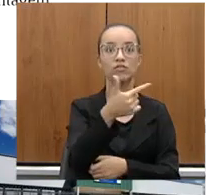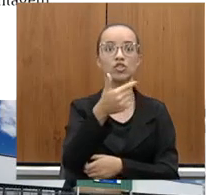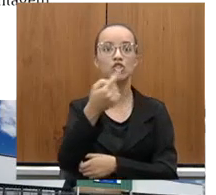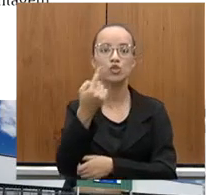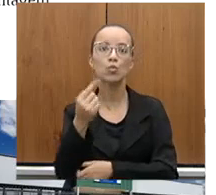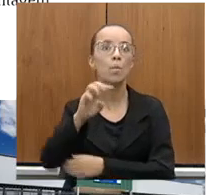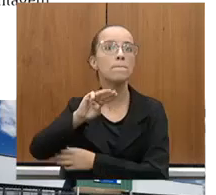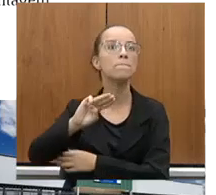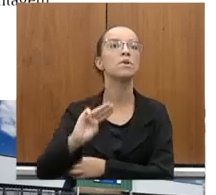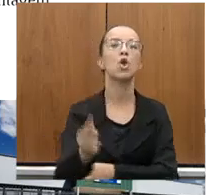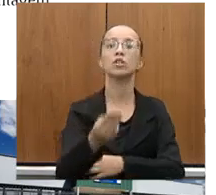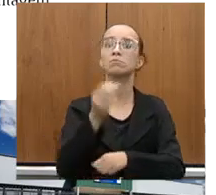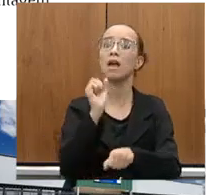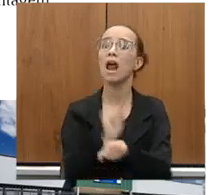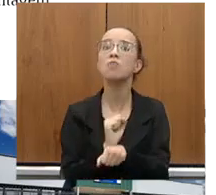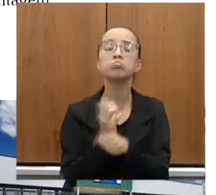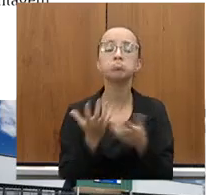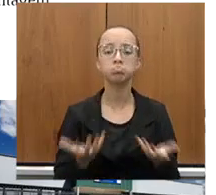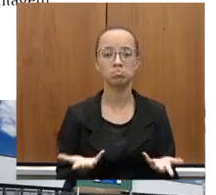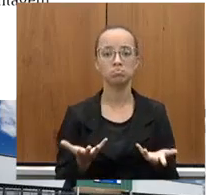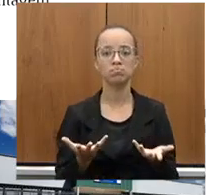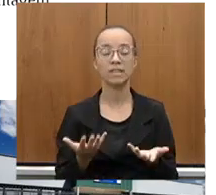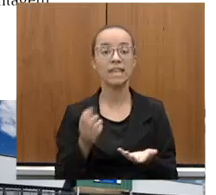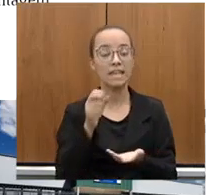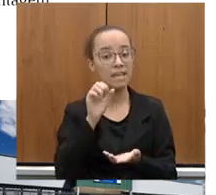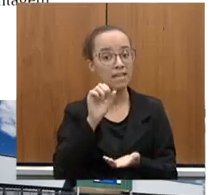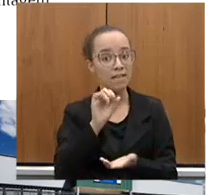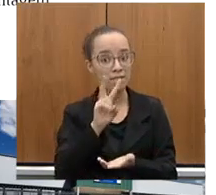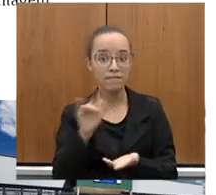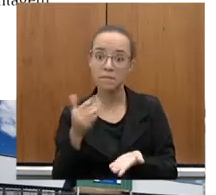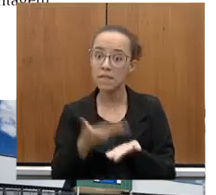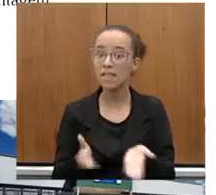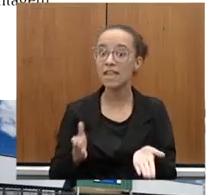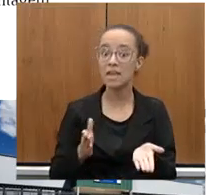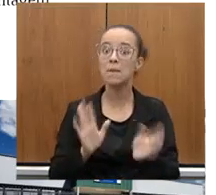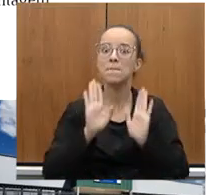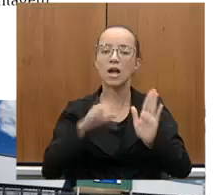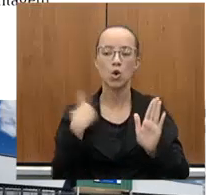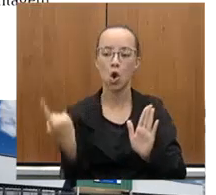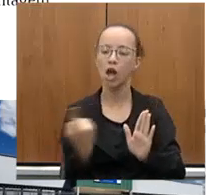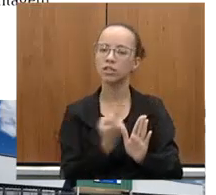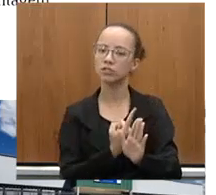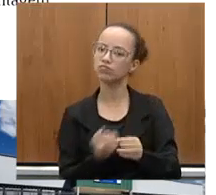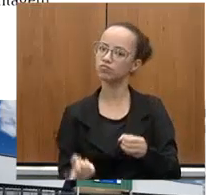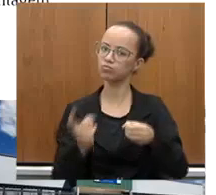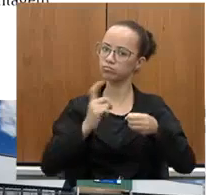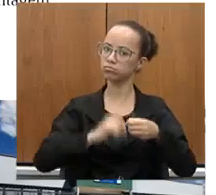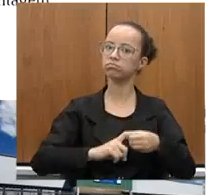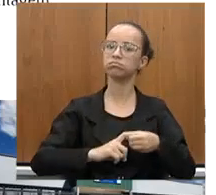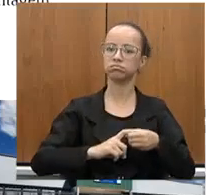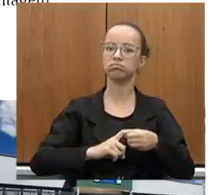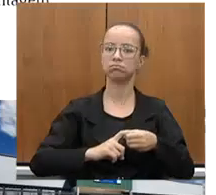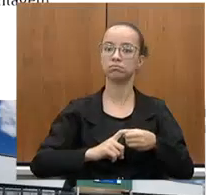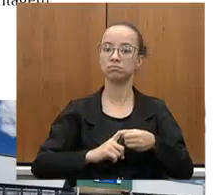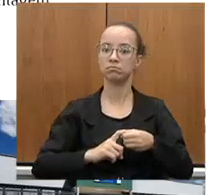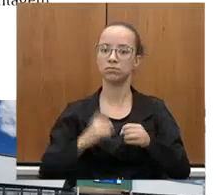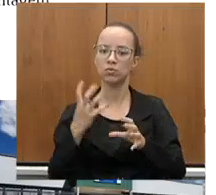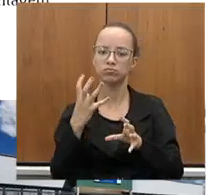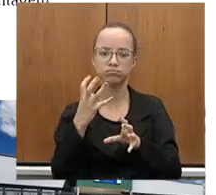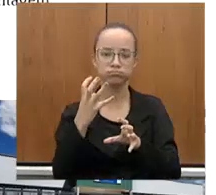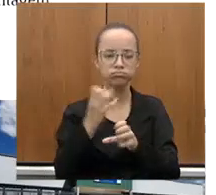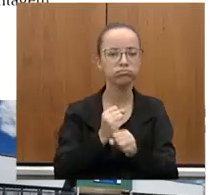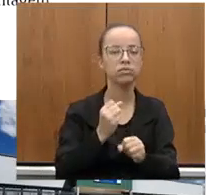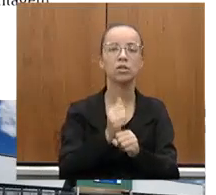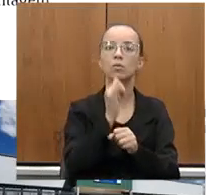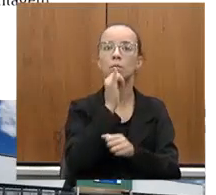estavam parados. Iam se perder. E nós retomamos e ainda equacionamos, no caso